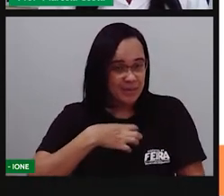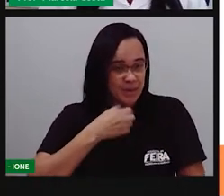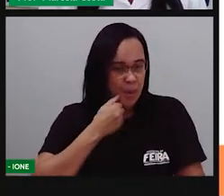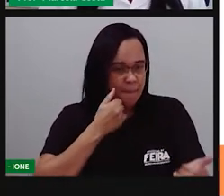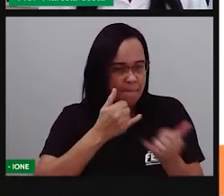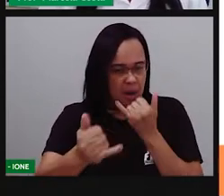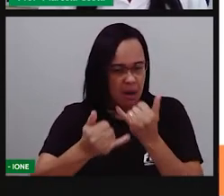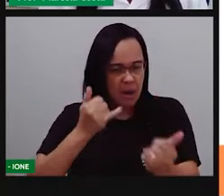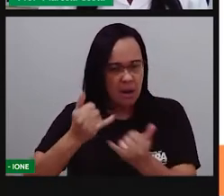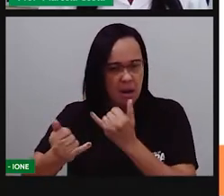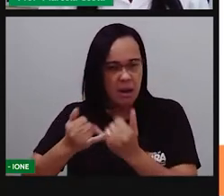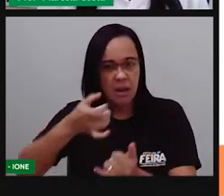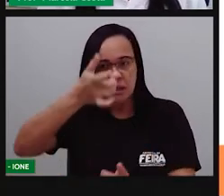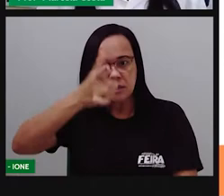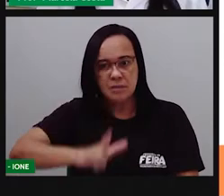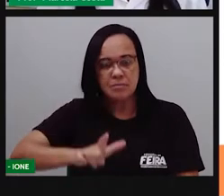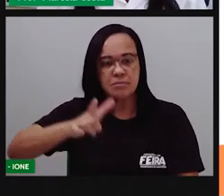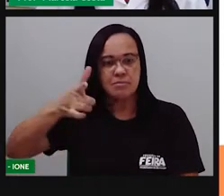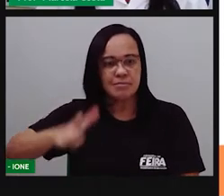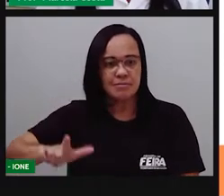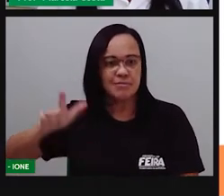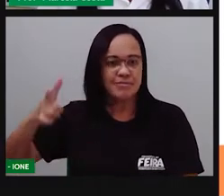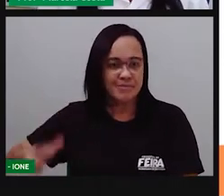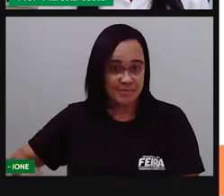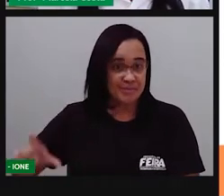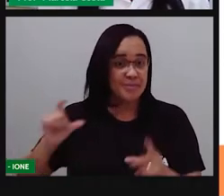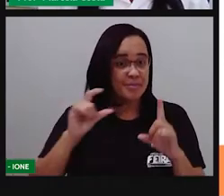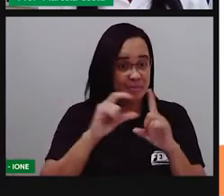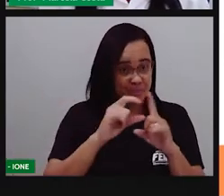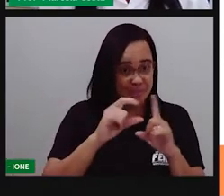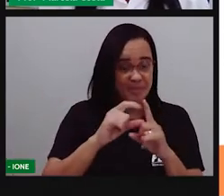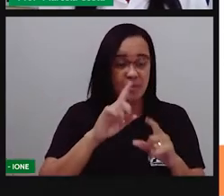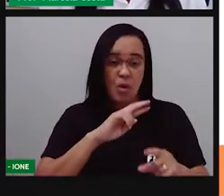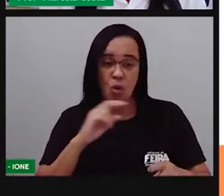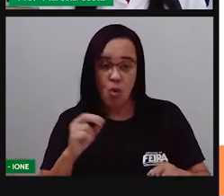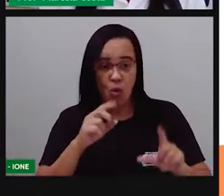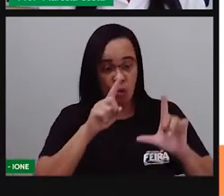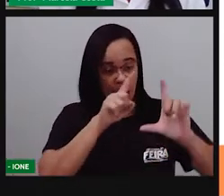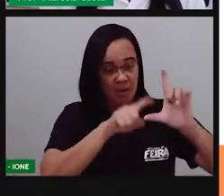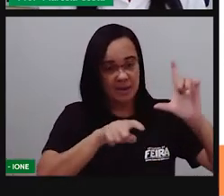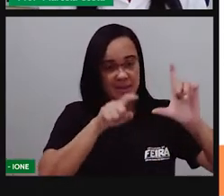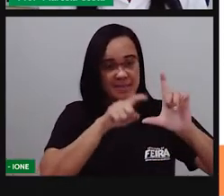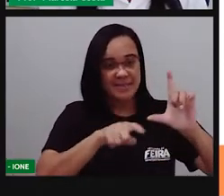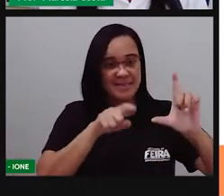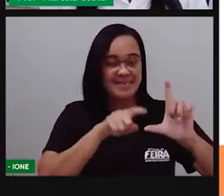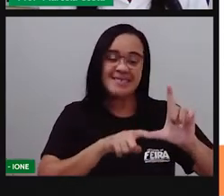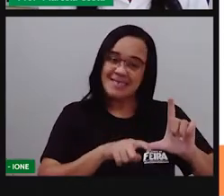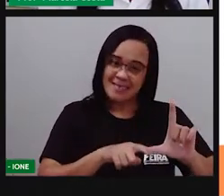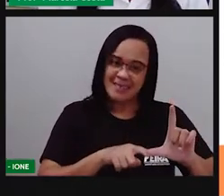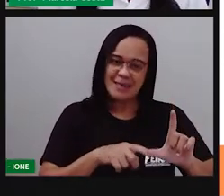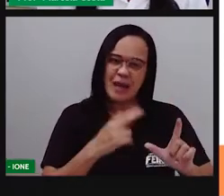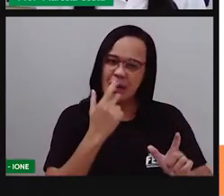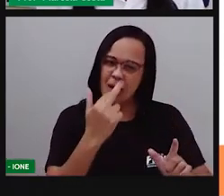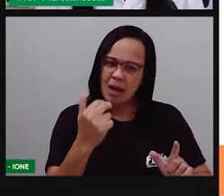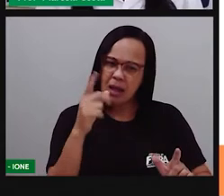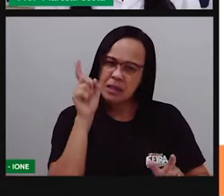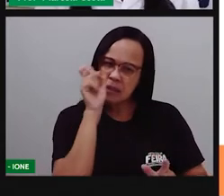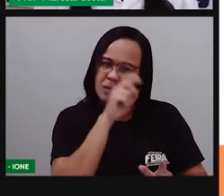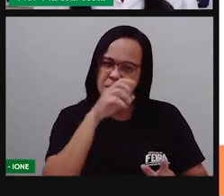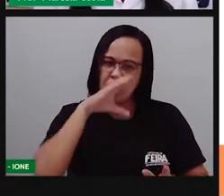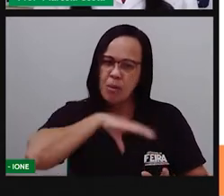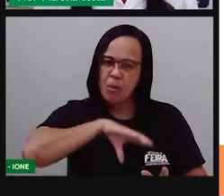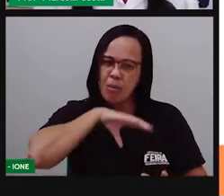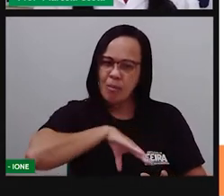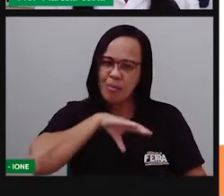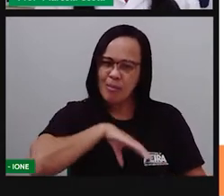que têm a repetição de letras e têm letras com som parecido, ele vai produzindo essa trava na língua. Então, a